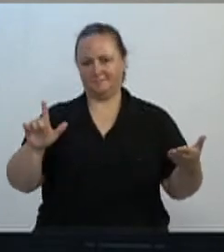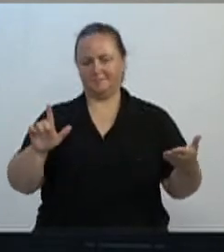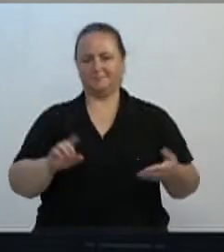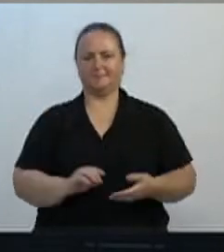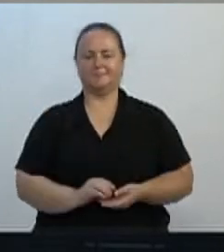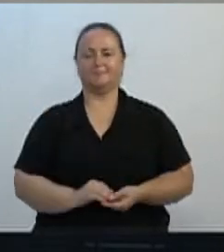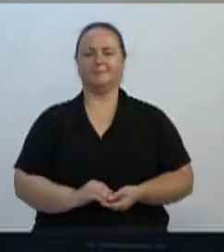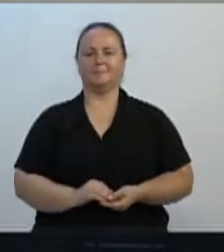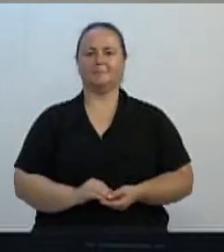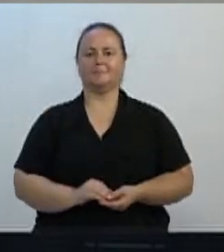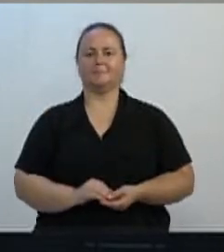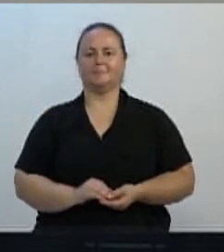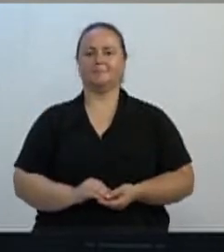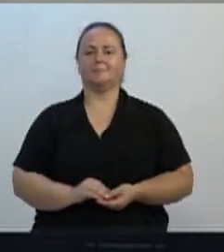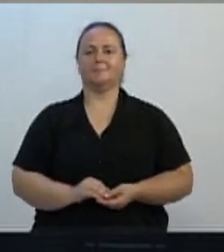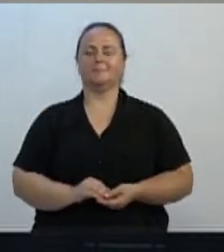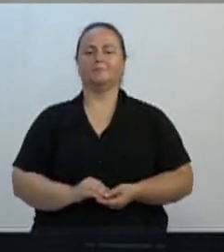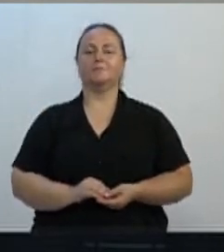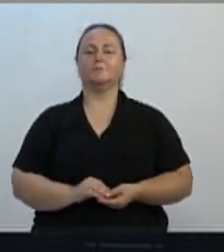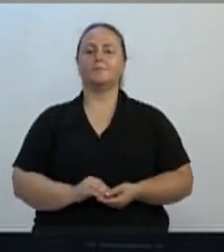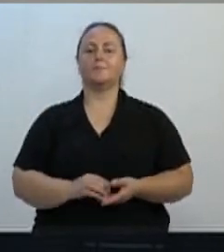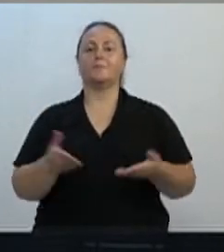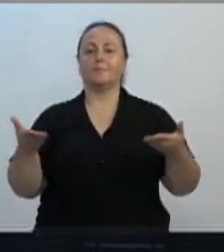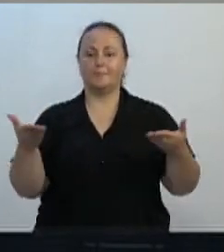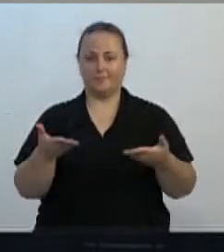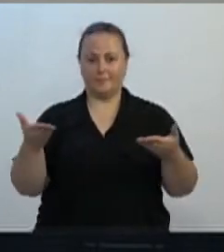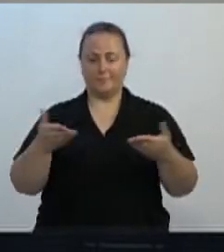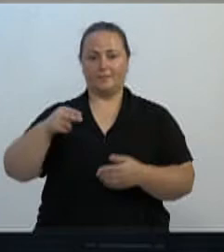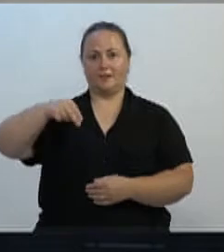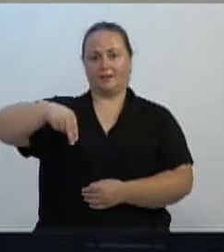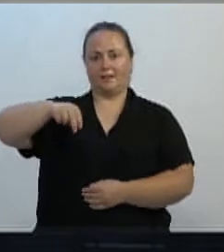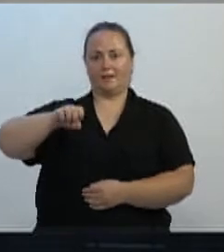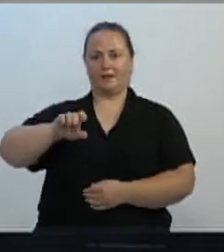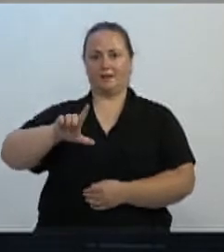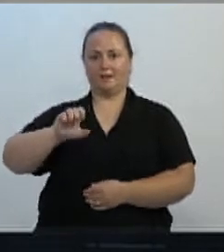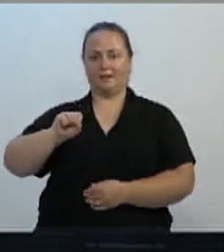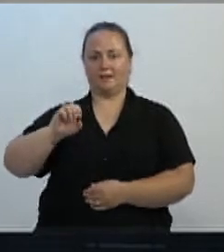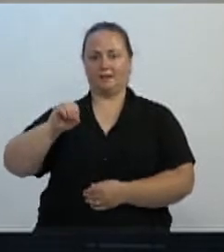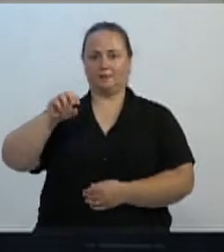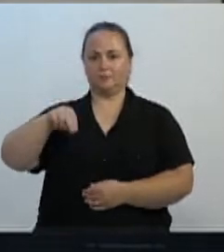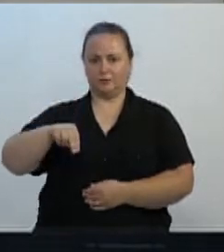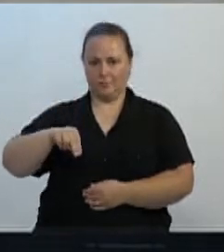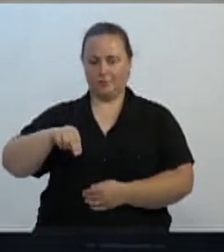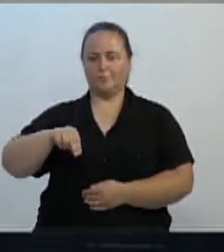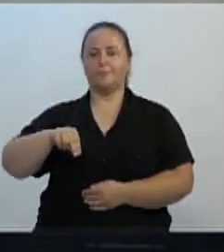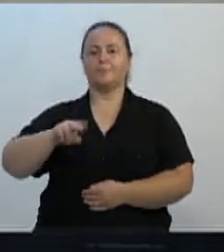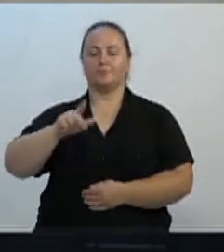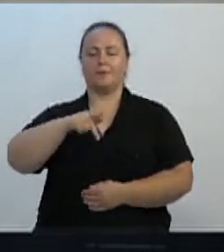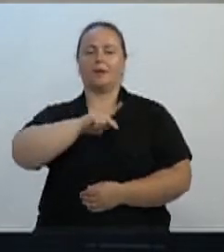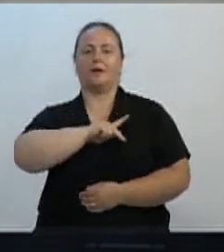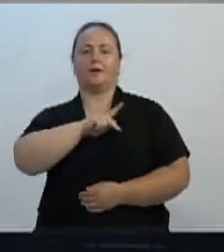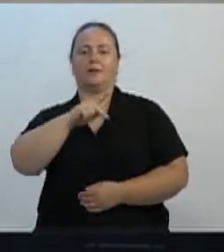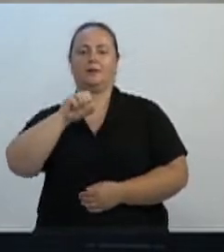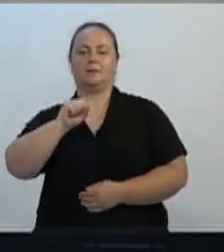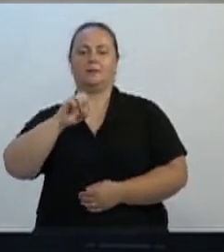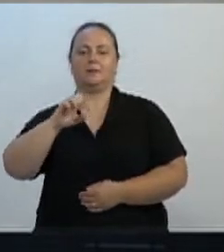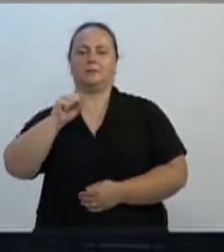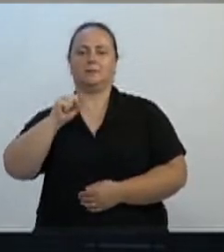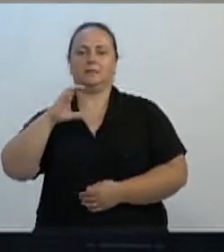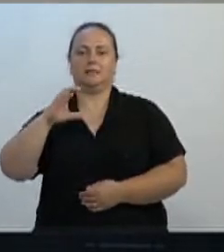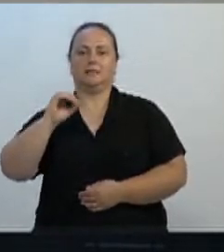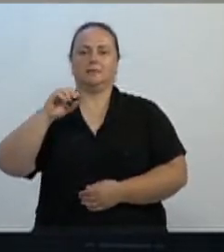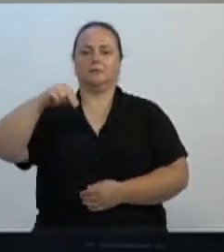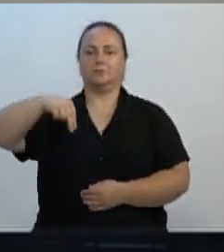Nós vamos passar agora a ouvir o senhor Nelson José Mora, ele que é presidente do Sescom Blumenau, que fará uma